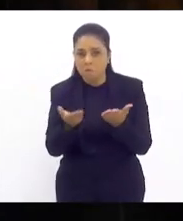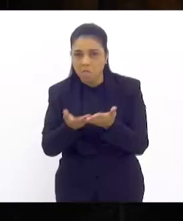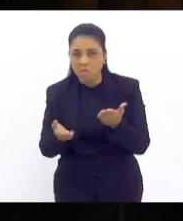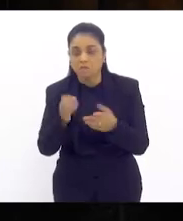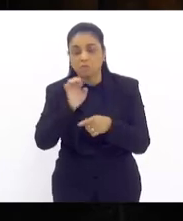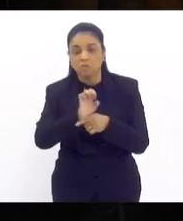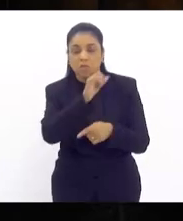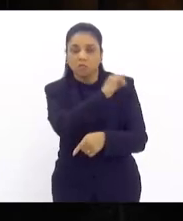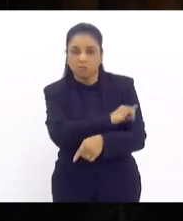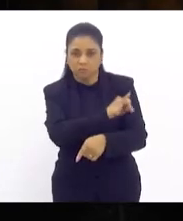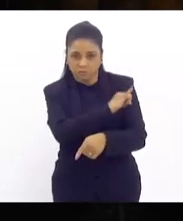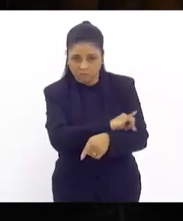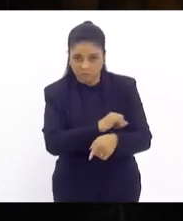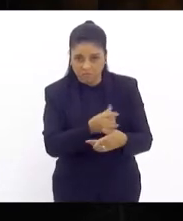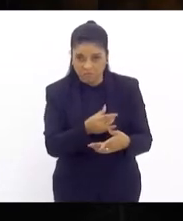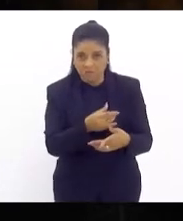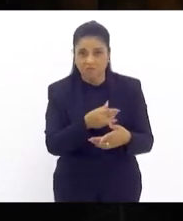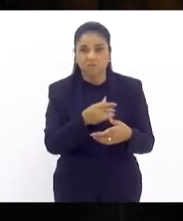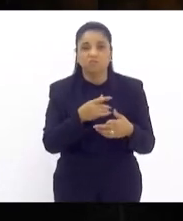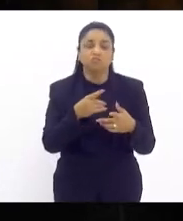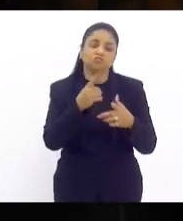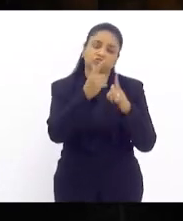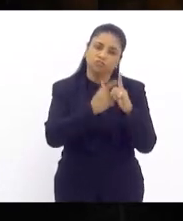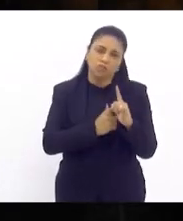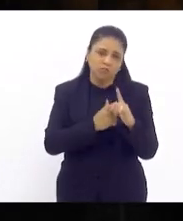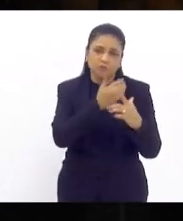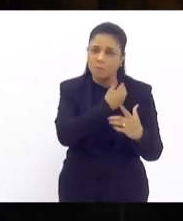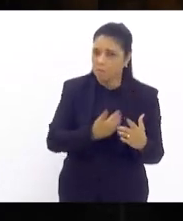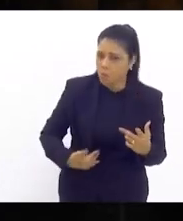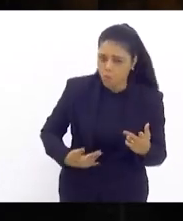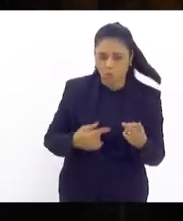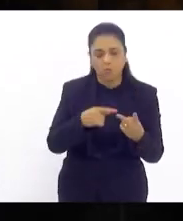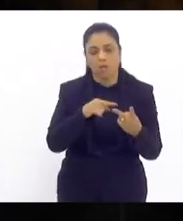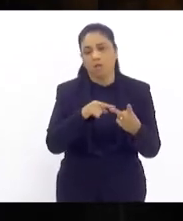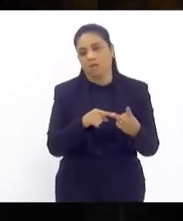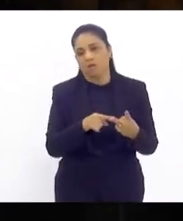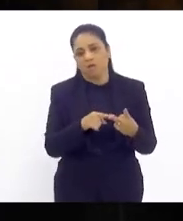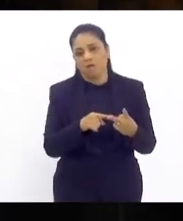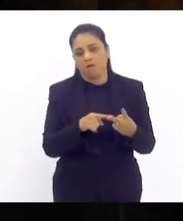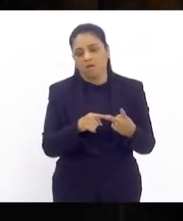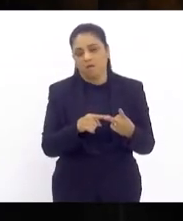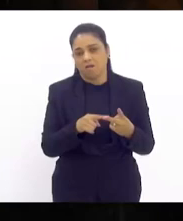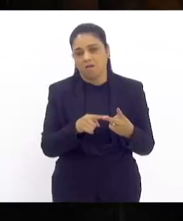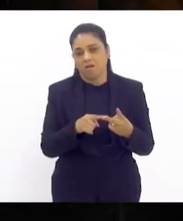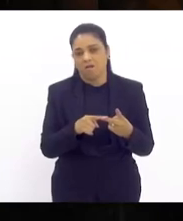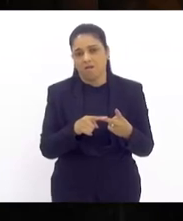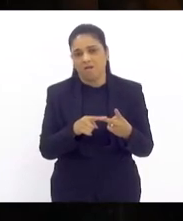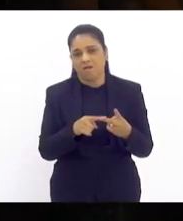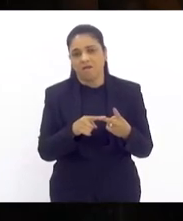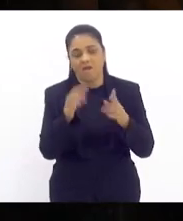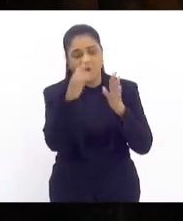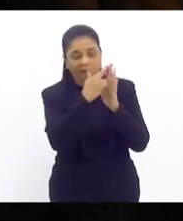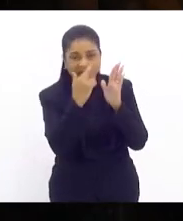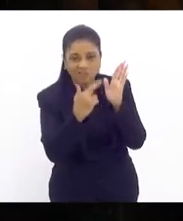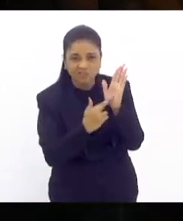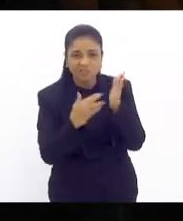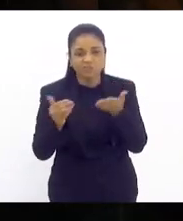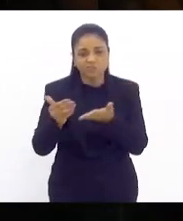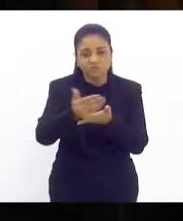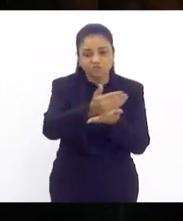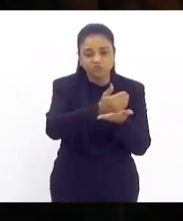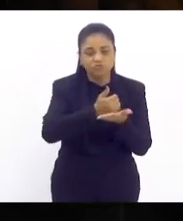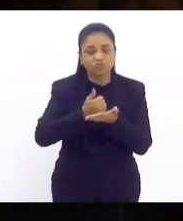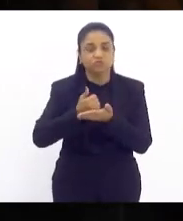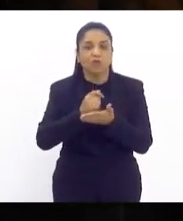seja com relação a dívida pública seja também com relação ao regime de recuperação fiscal